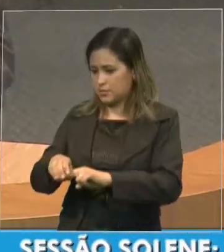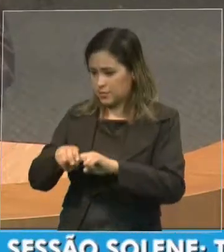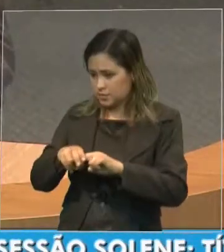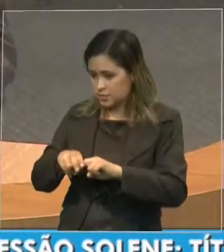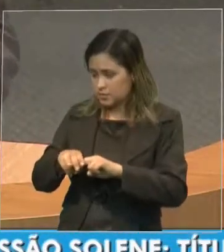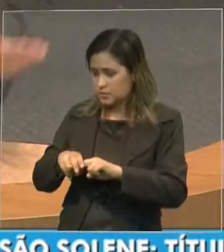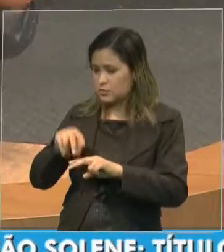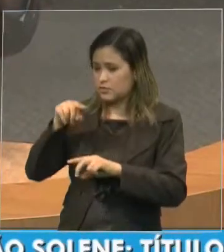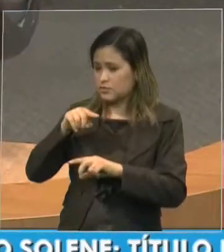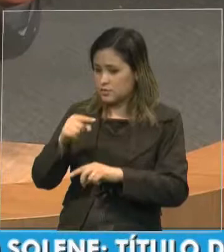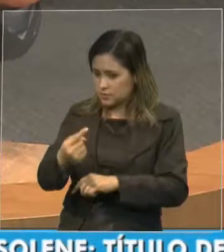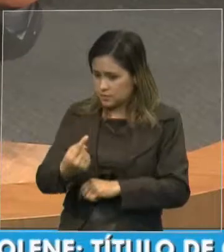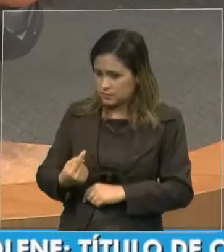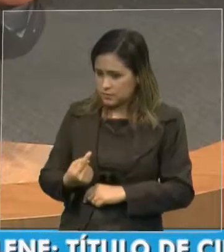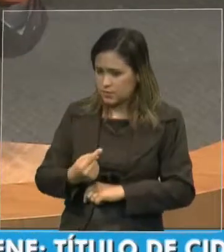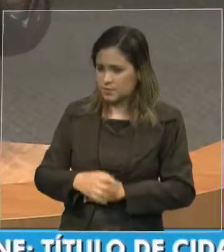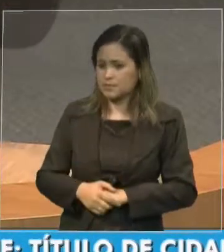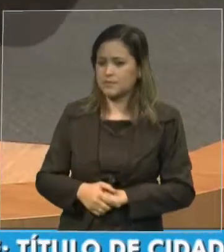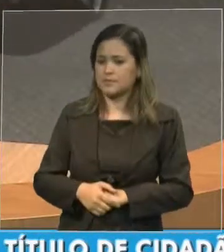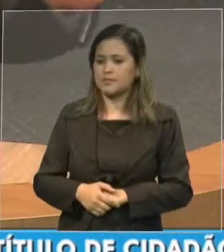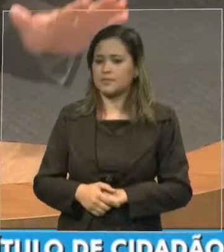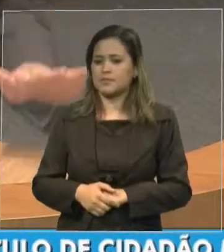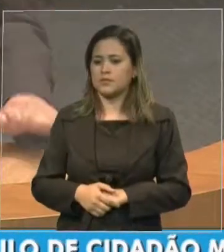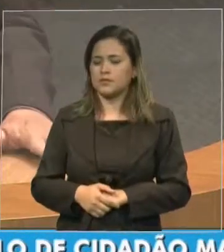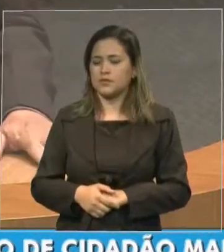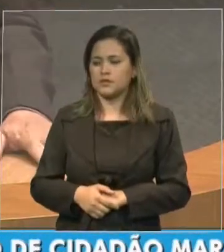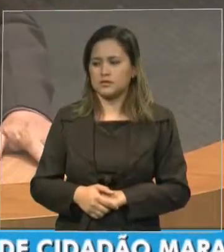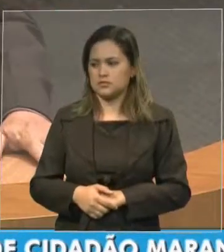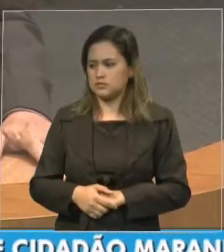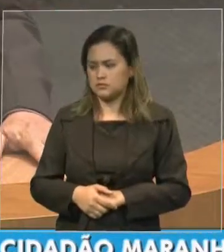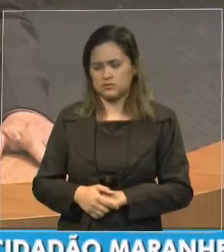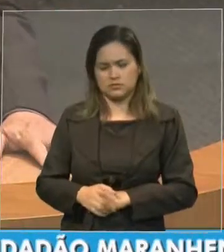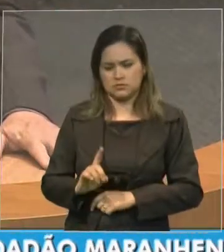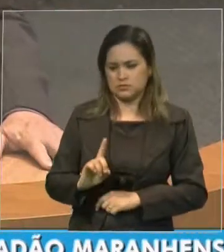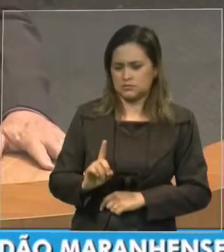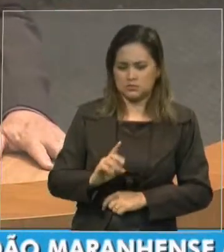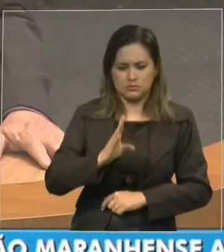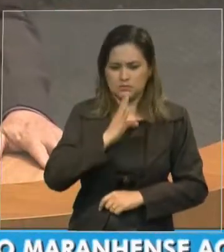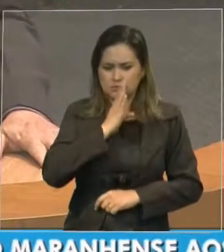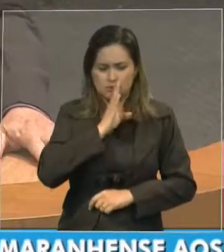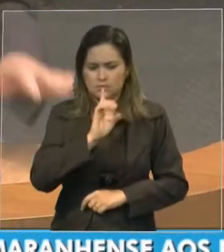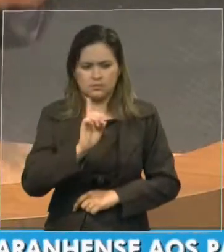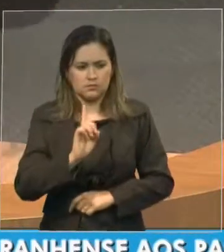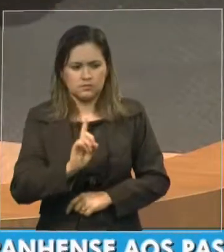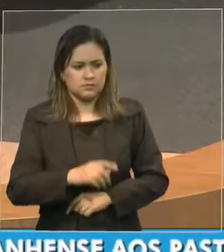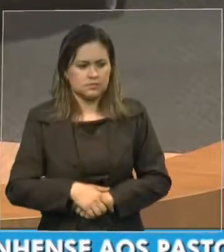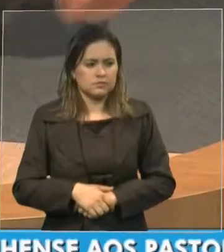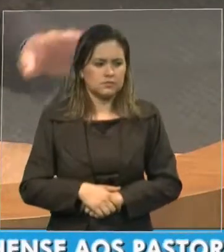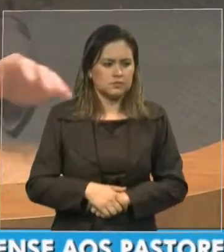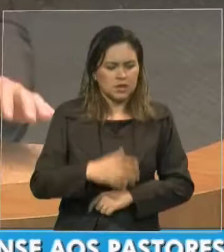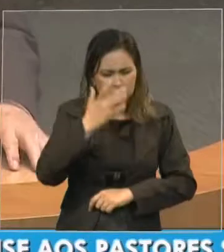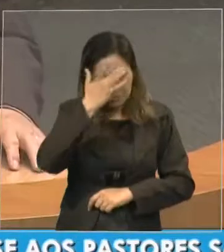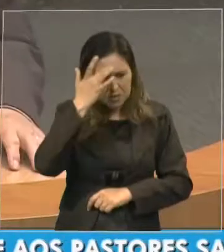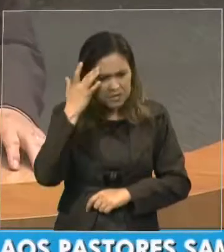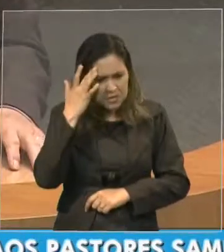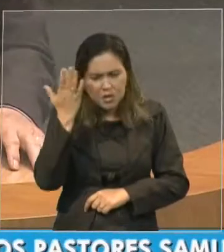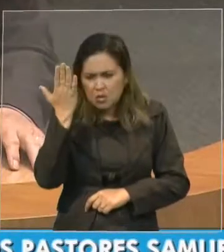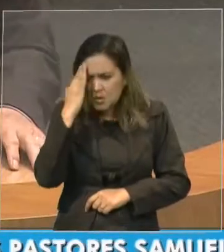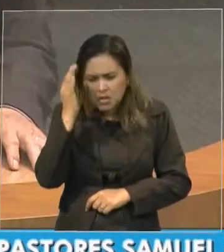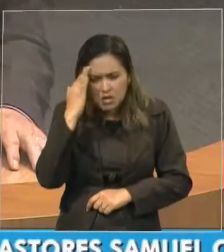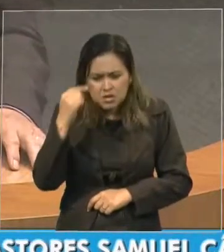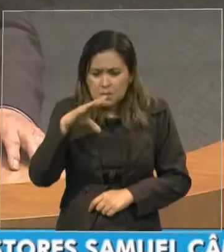fala para ele ele escorou e disse eu não vou falar eu estou do outro lado esse povo não entende a minha minha